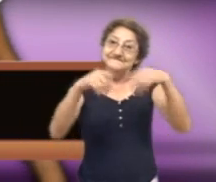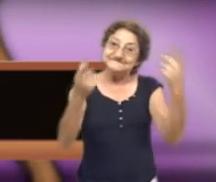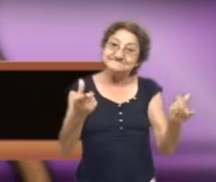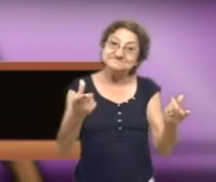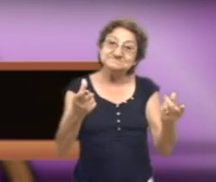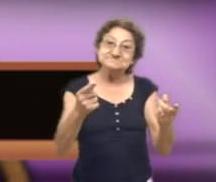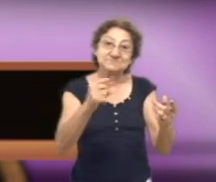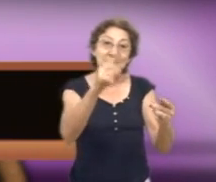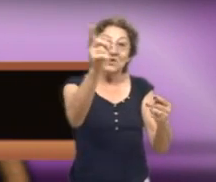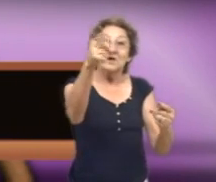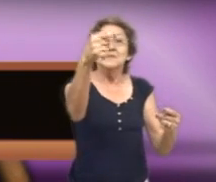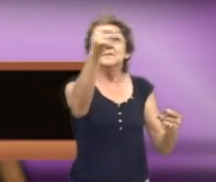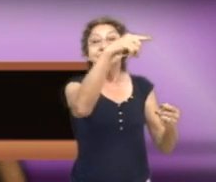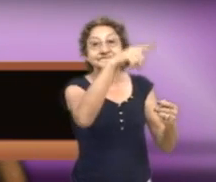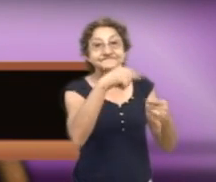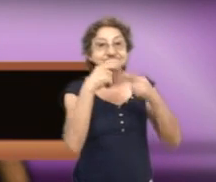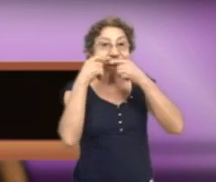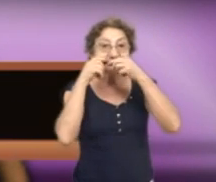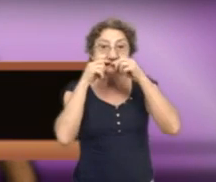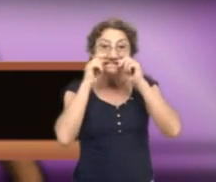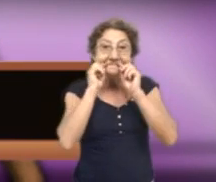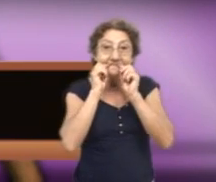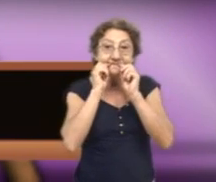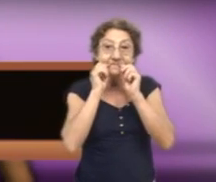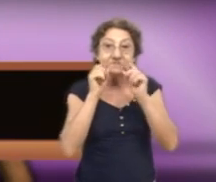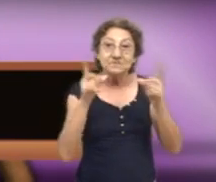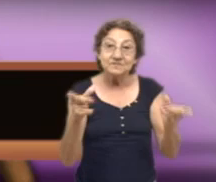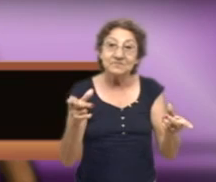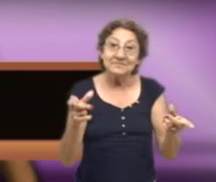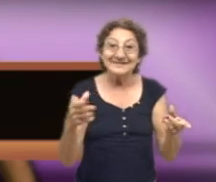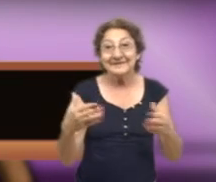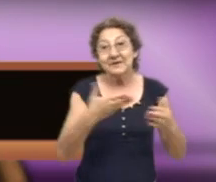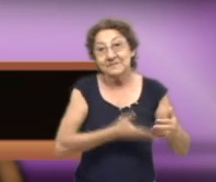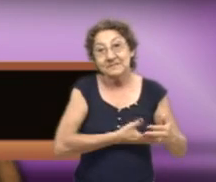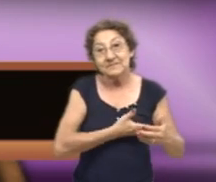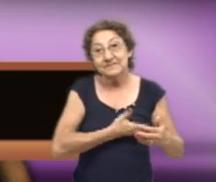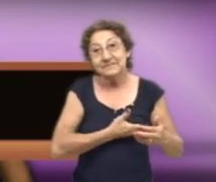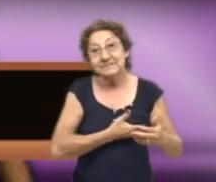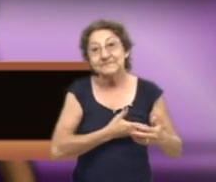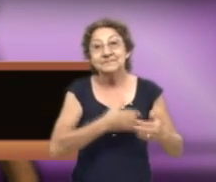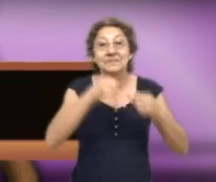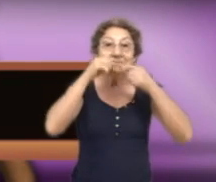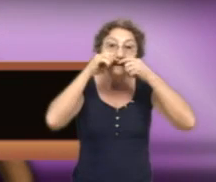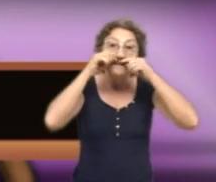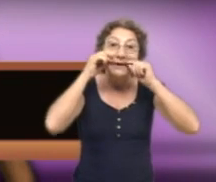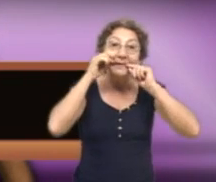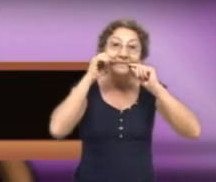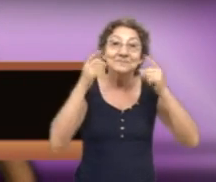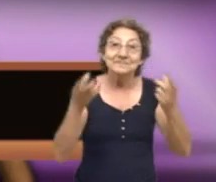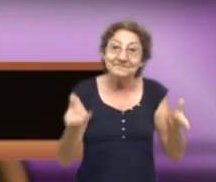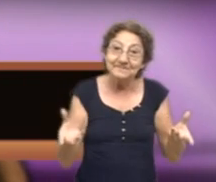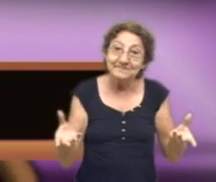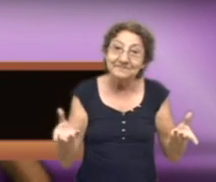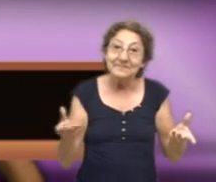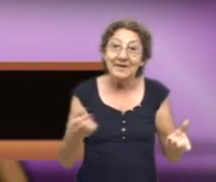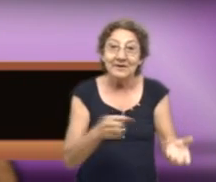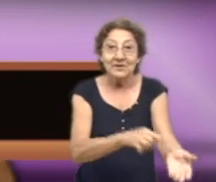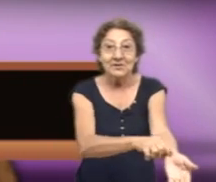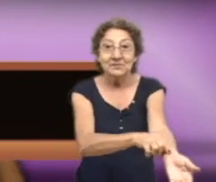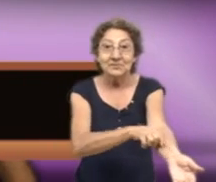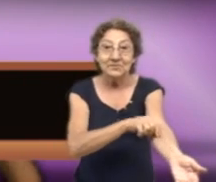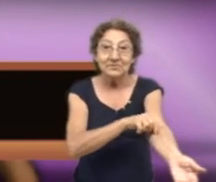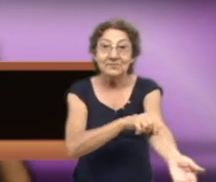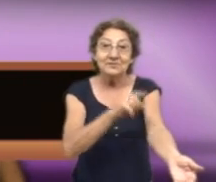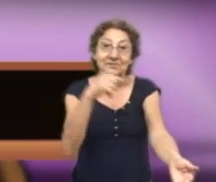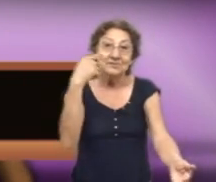Caros eleitor, o meu nome é Irene, estou candidata à vereadora. Peço o voto de vocês, o meu